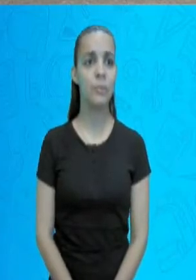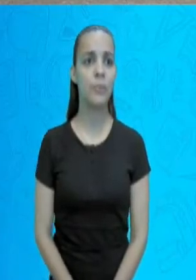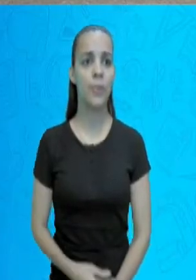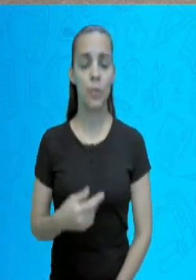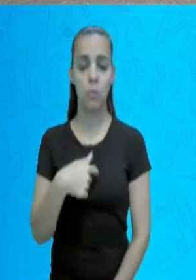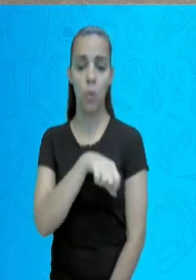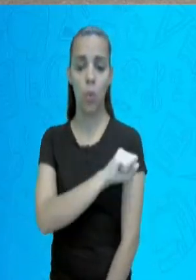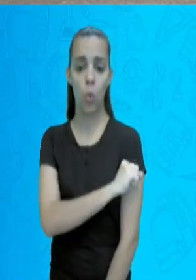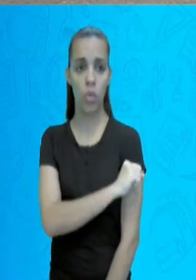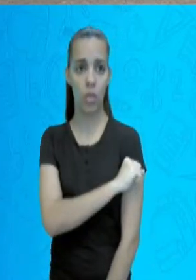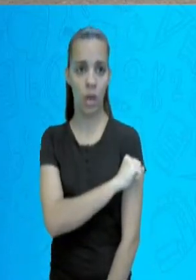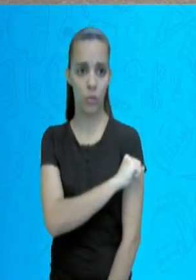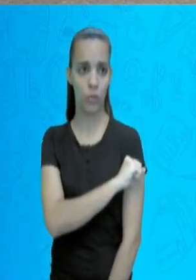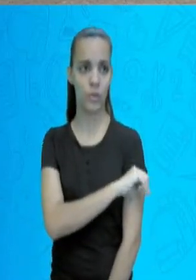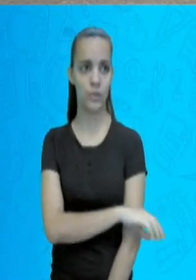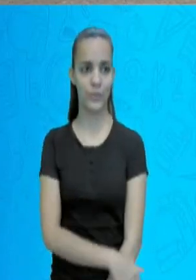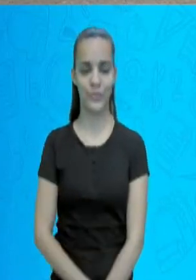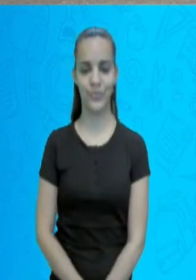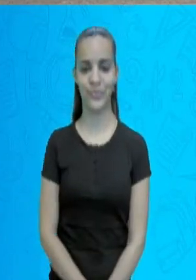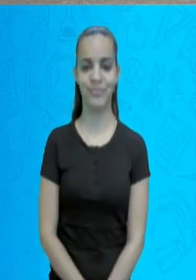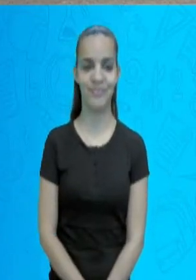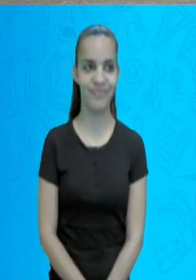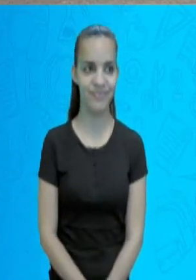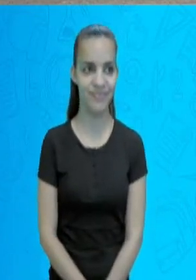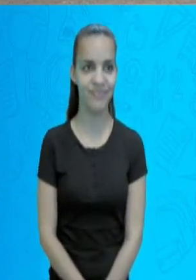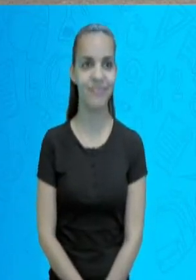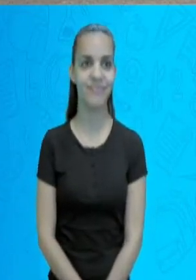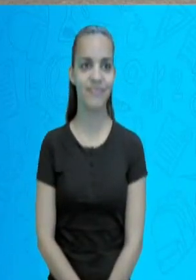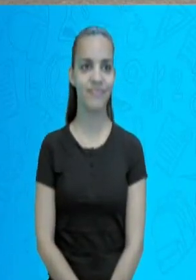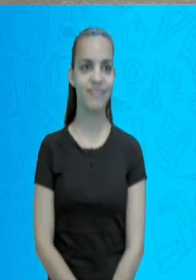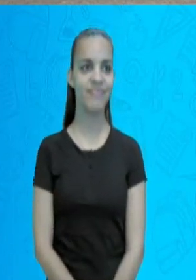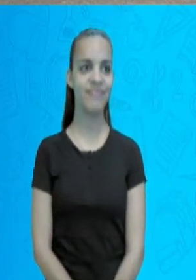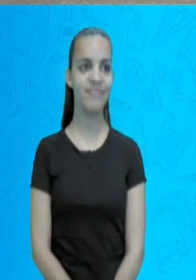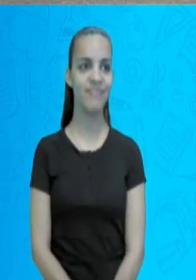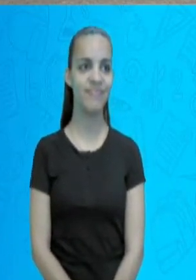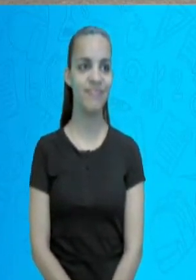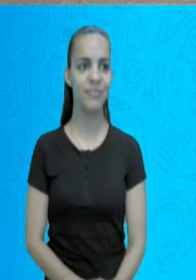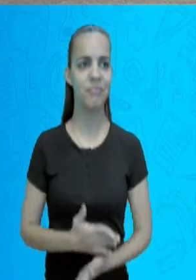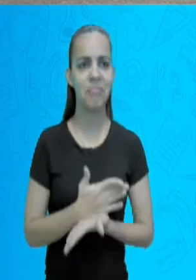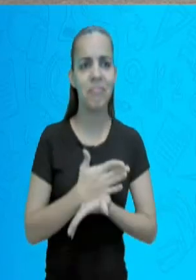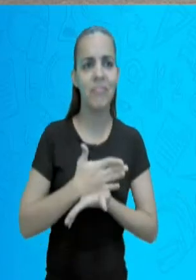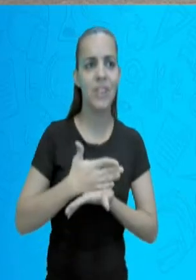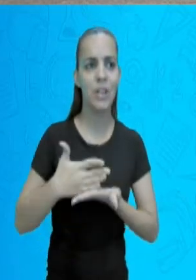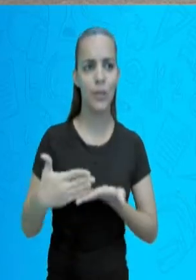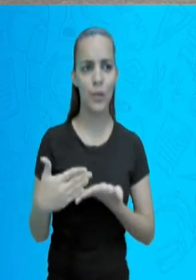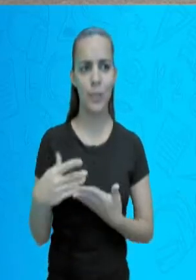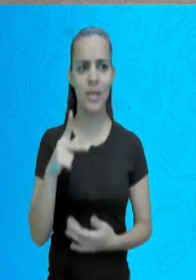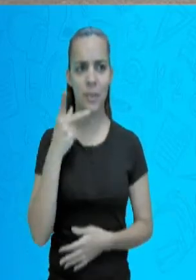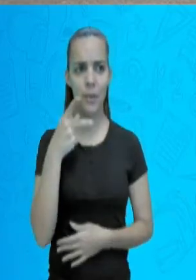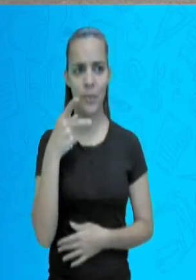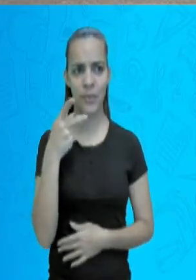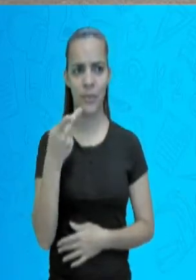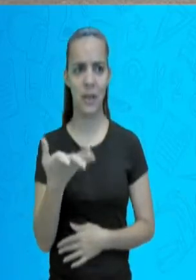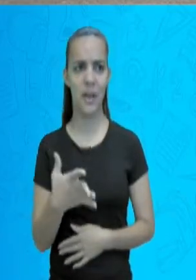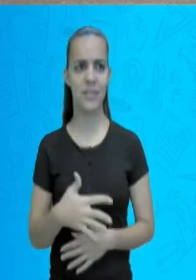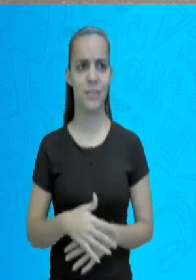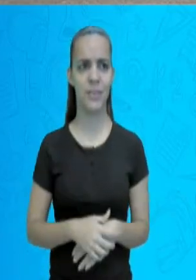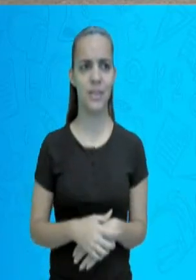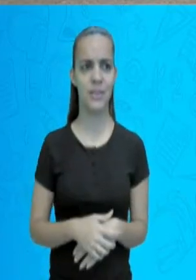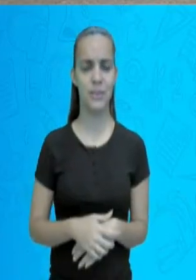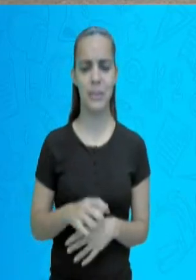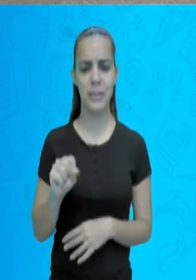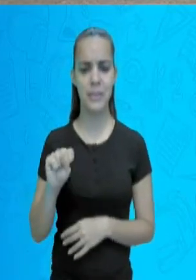ano do ensino fundamental. Ok? Nós começamos a falar sobre os